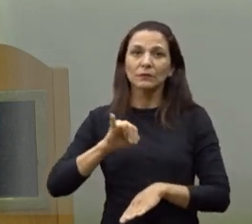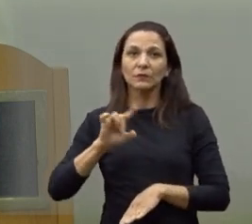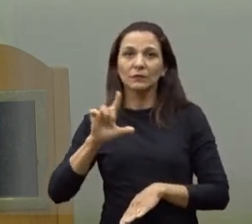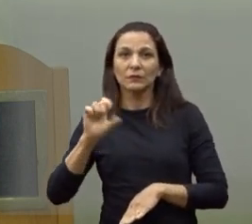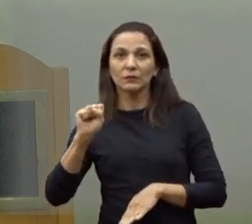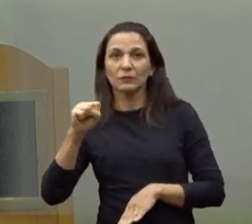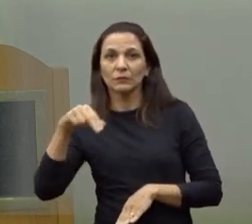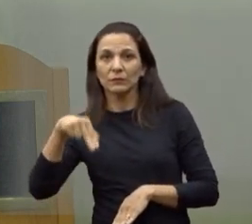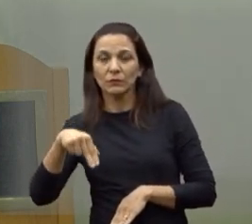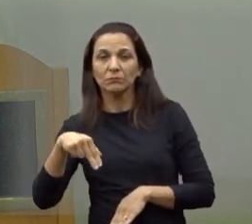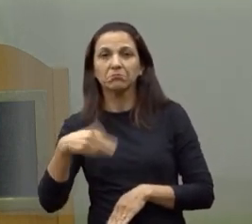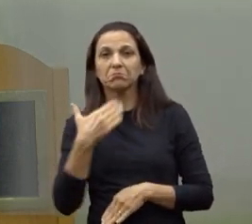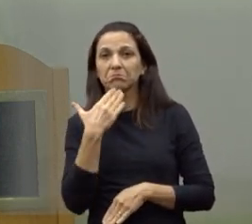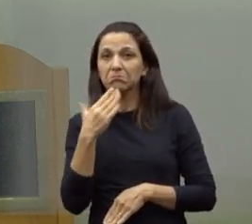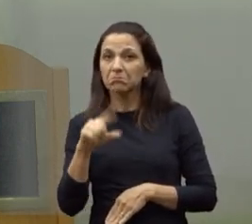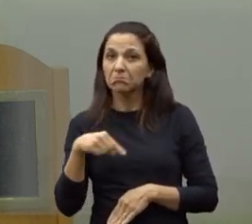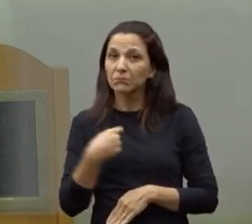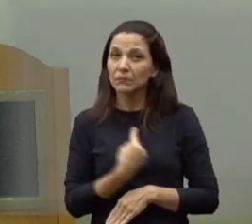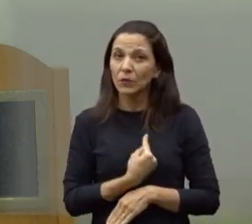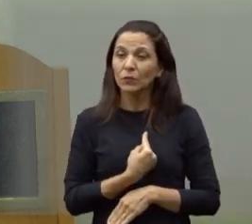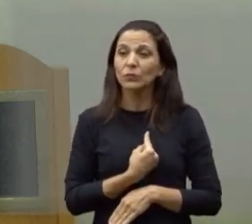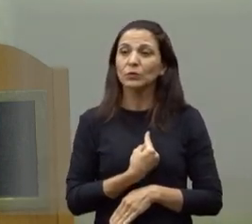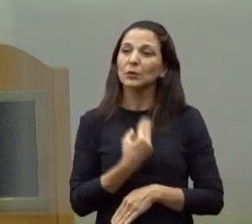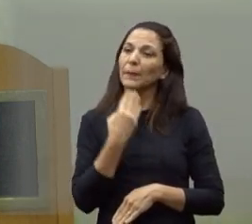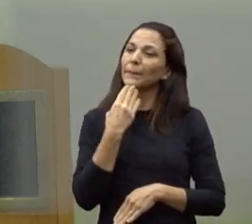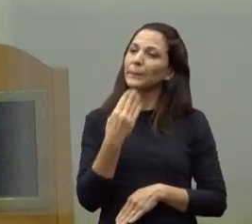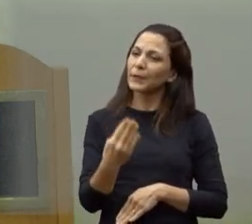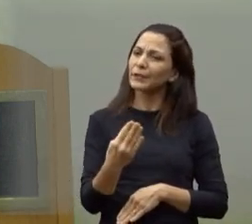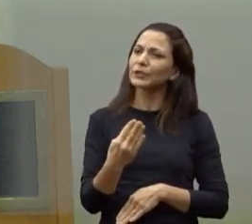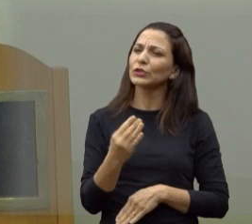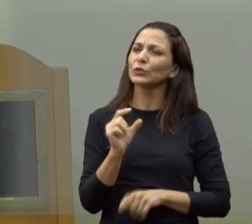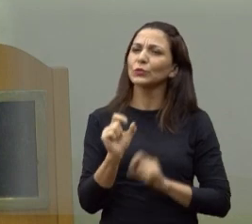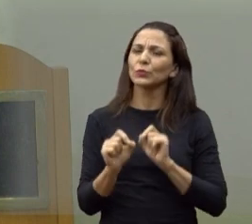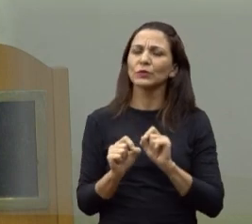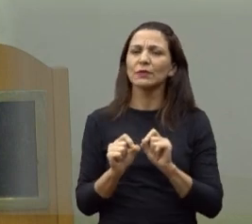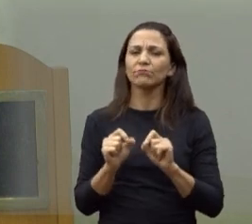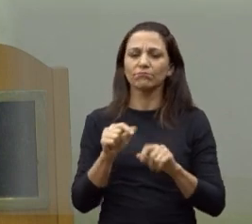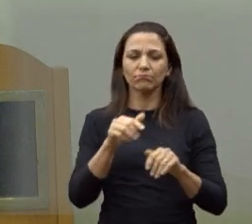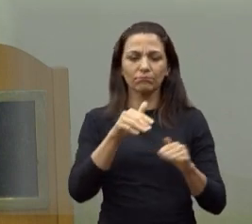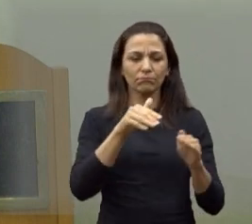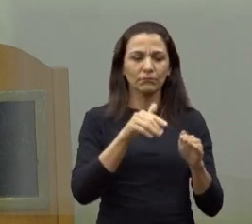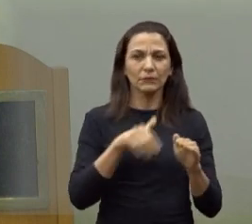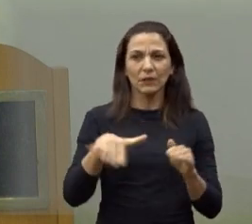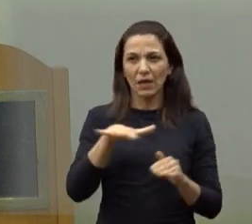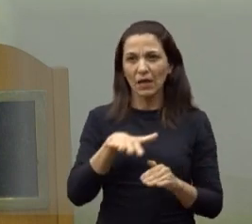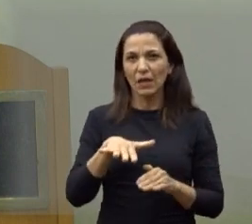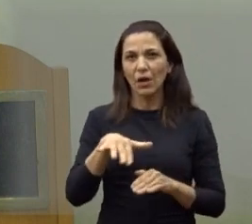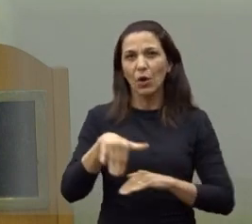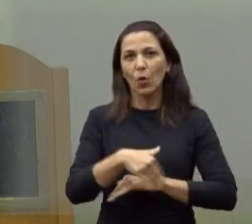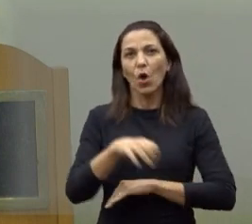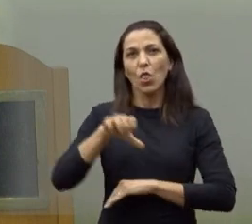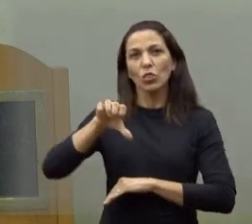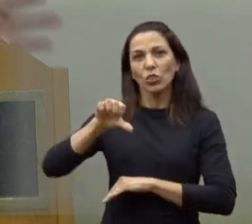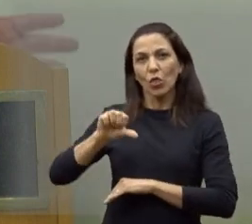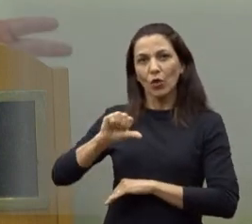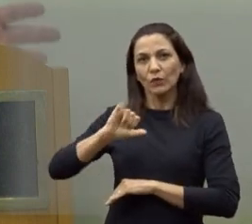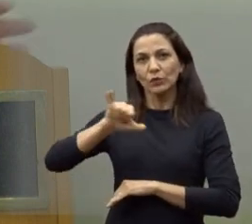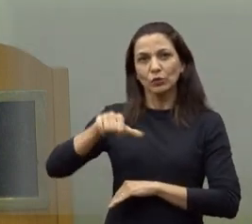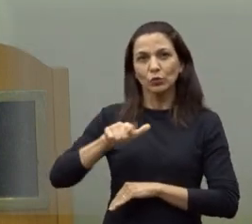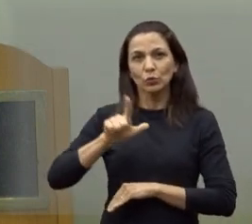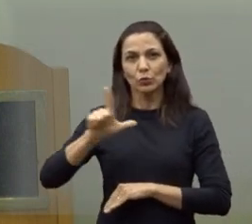solicitação nossa, que a gente fez um pedido de reforço de sinalização na 9 de julho da Brasil,